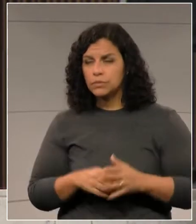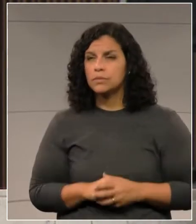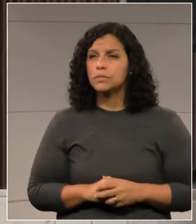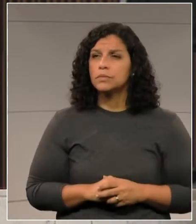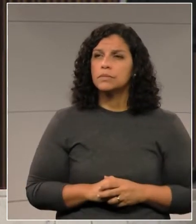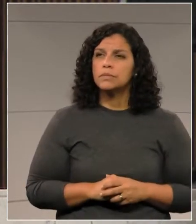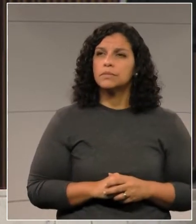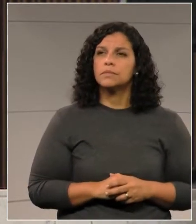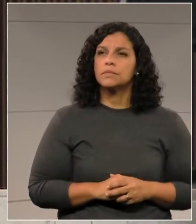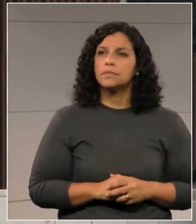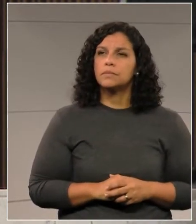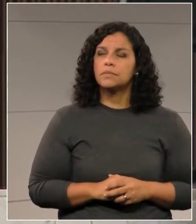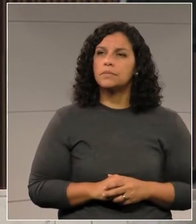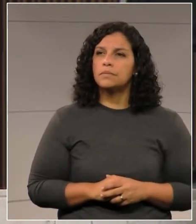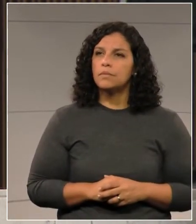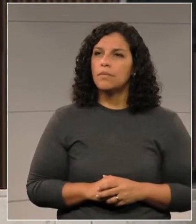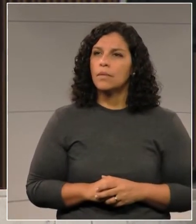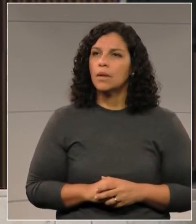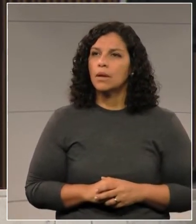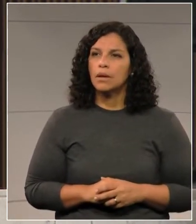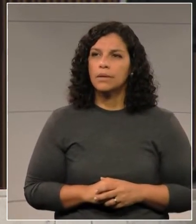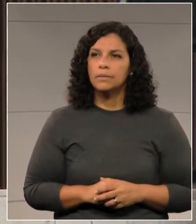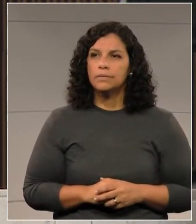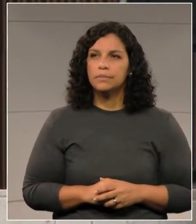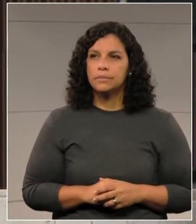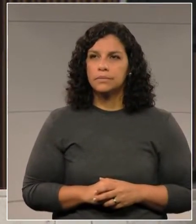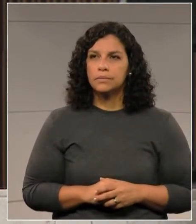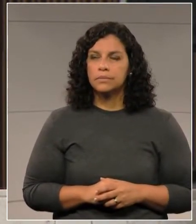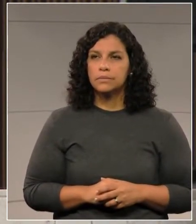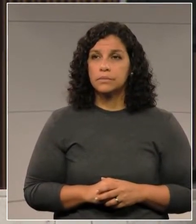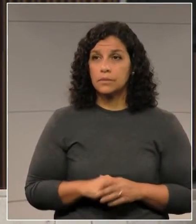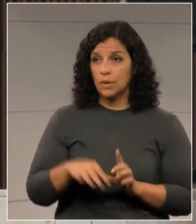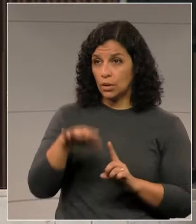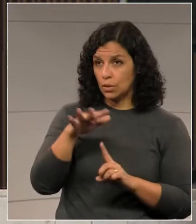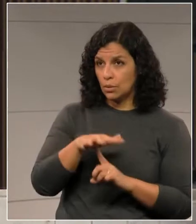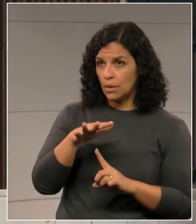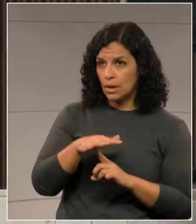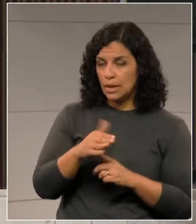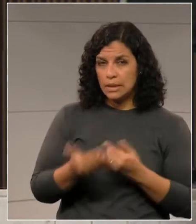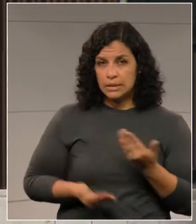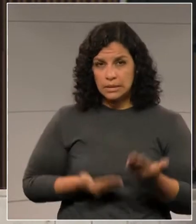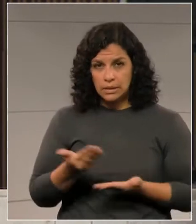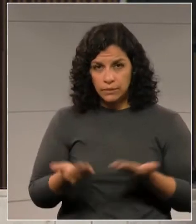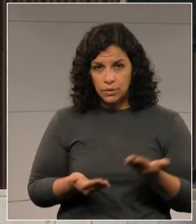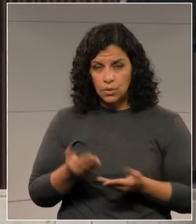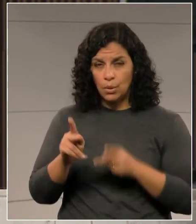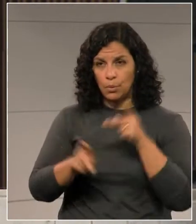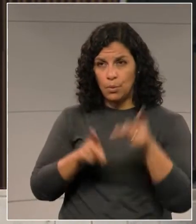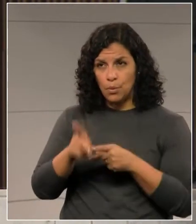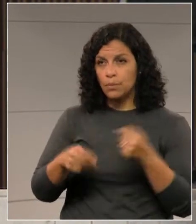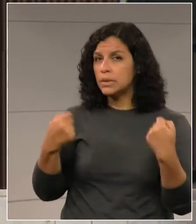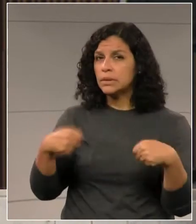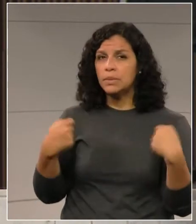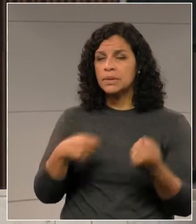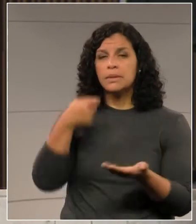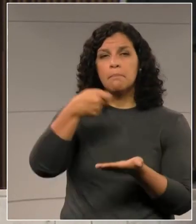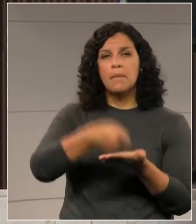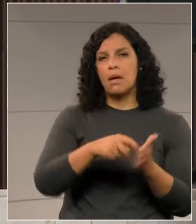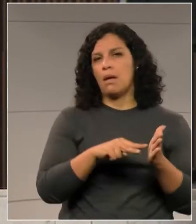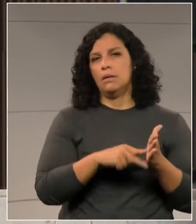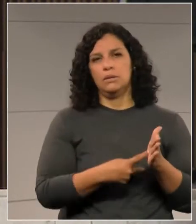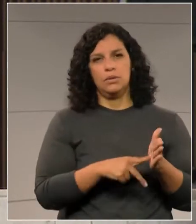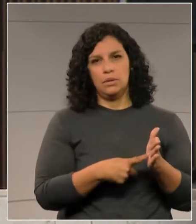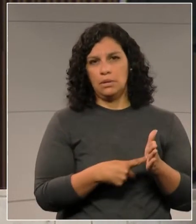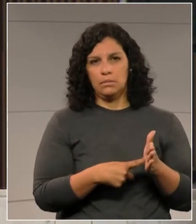ele diz o seguinte, no Paraná, servidor público não é mais obrigado a pagar sindicato, está aqui.